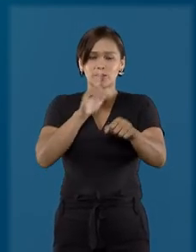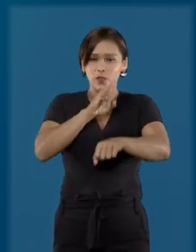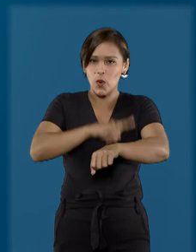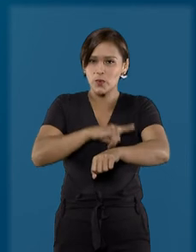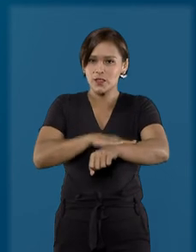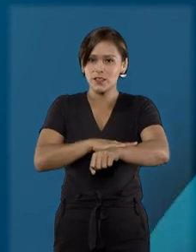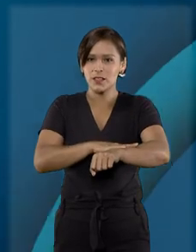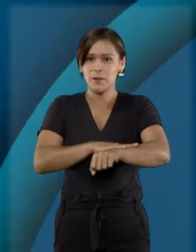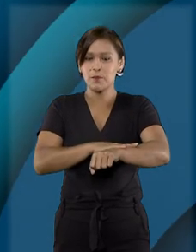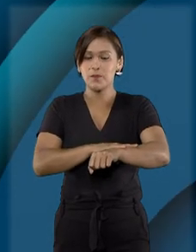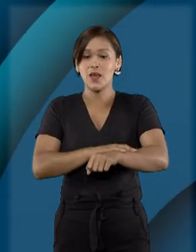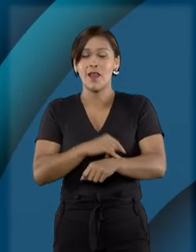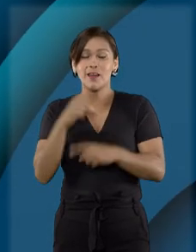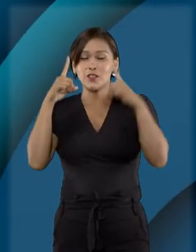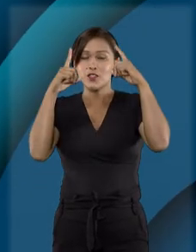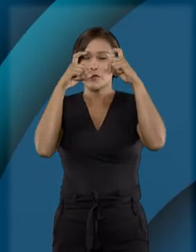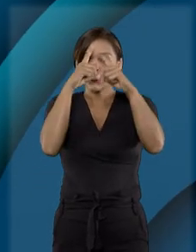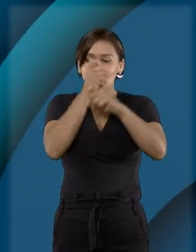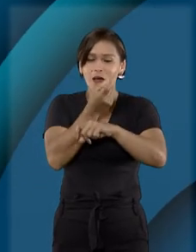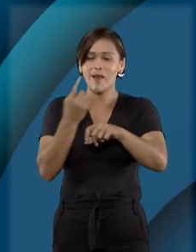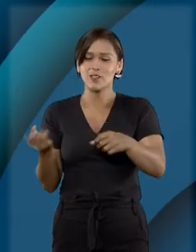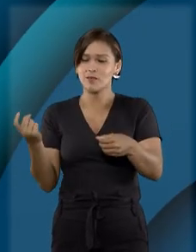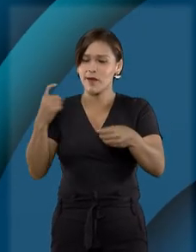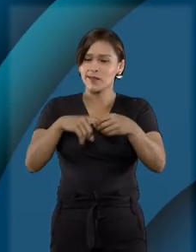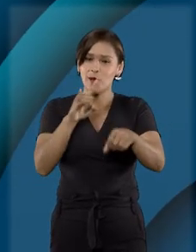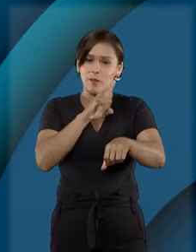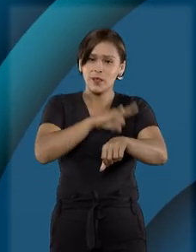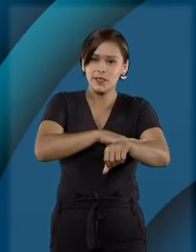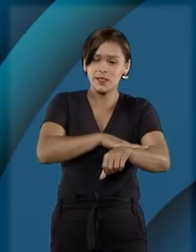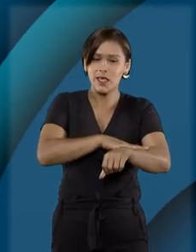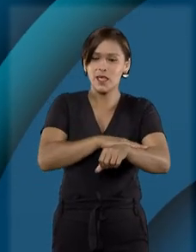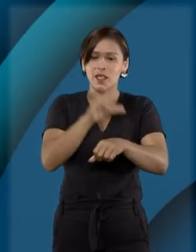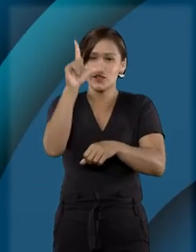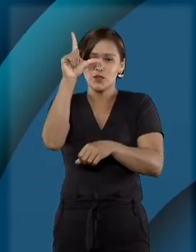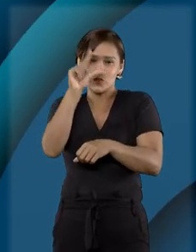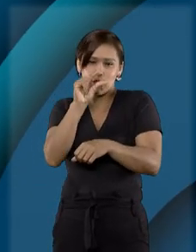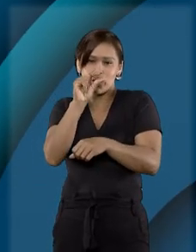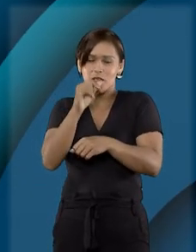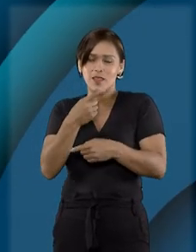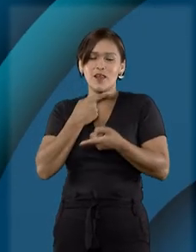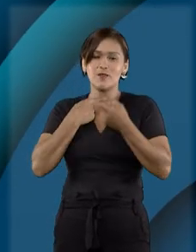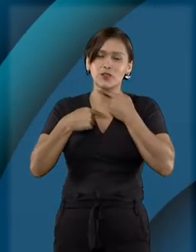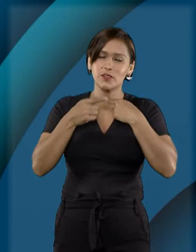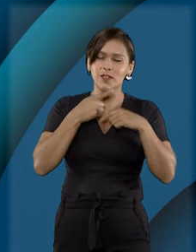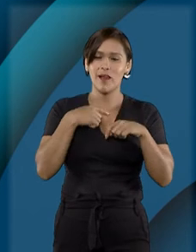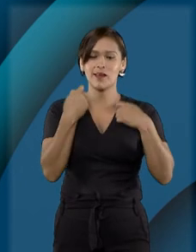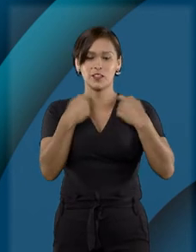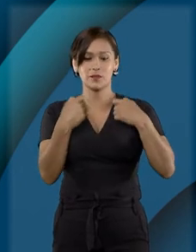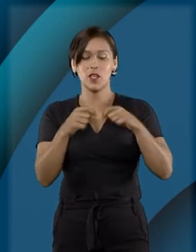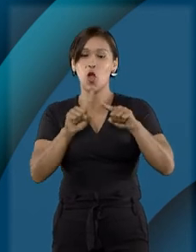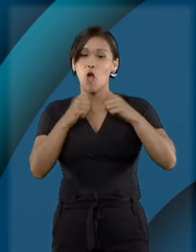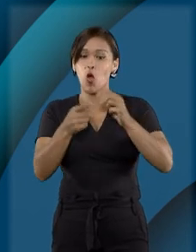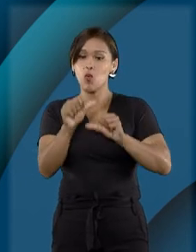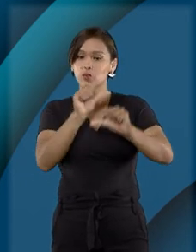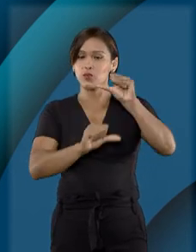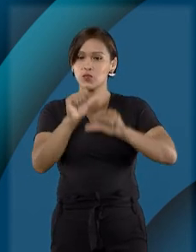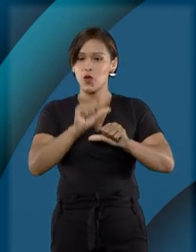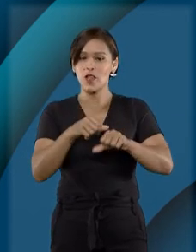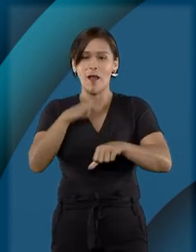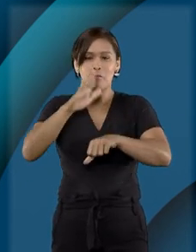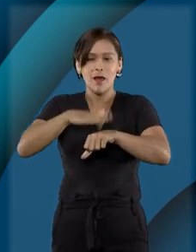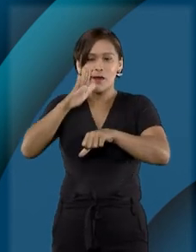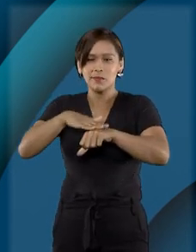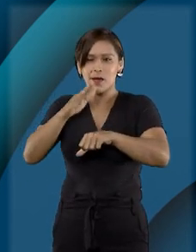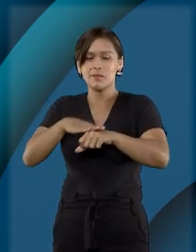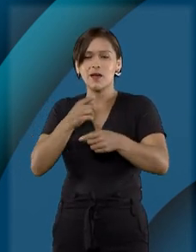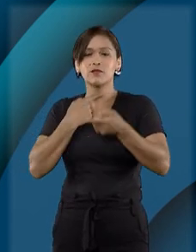urina. Entre elas, a dificuldade para urinar, diminuição do jato, necessidade de ir ao banheiro muitas vezes durante